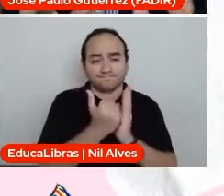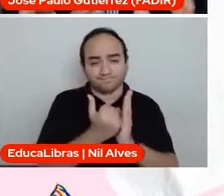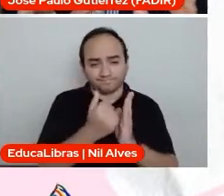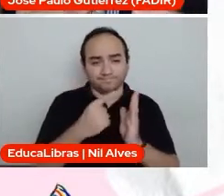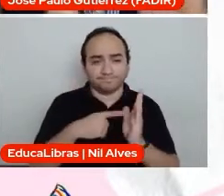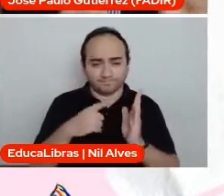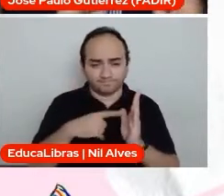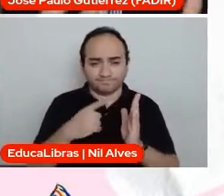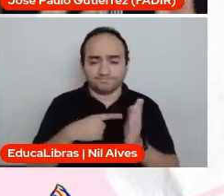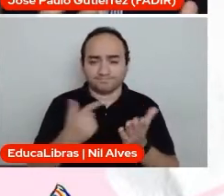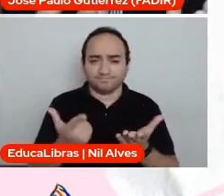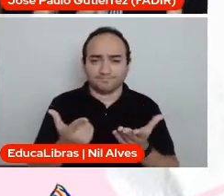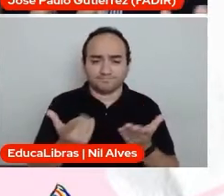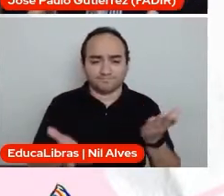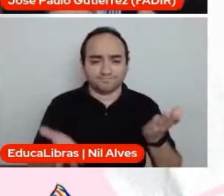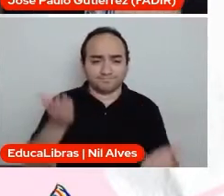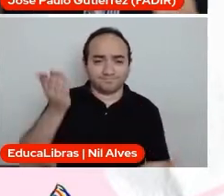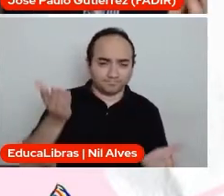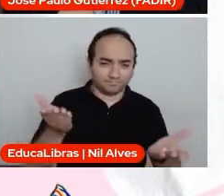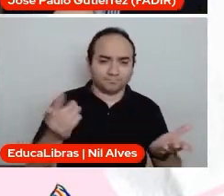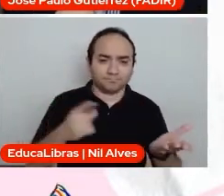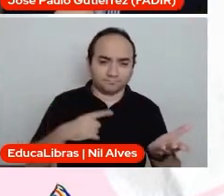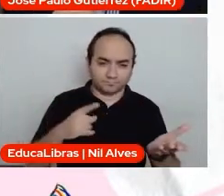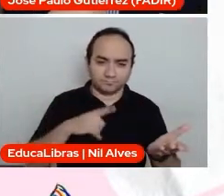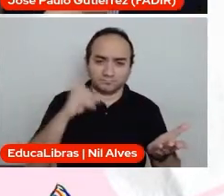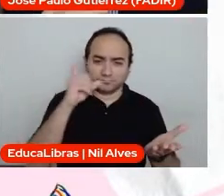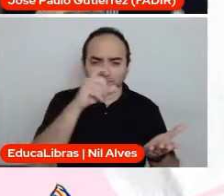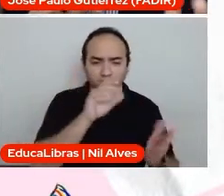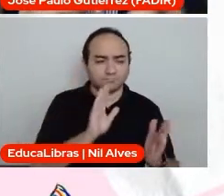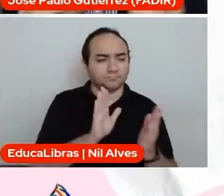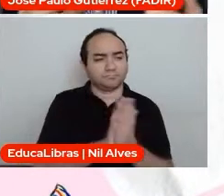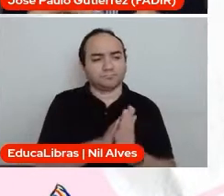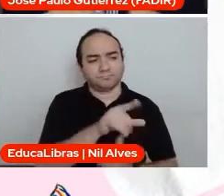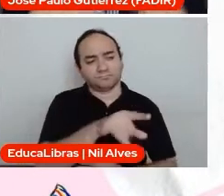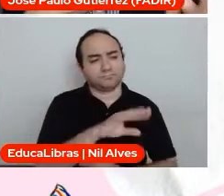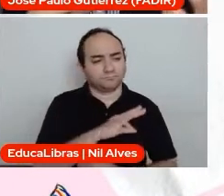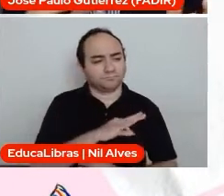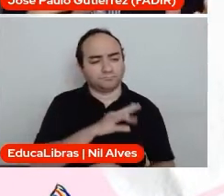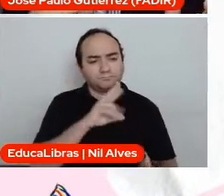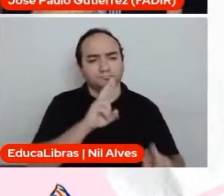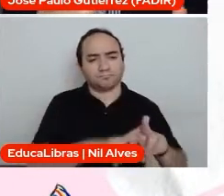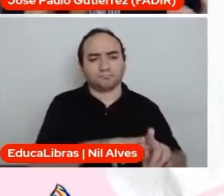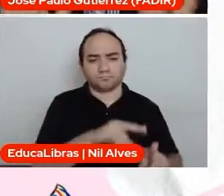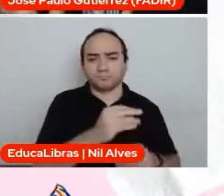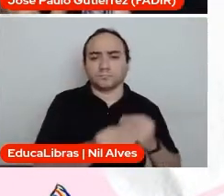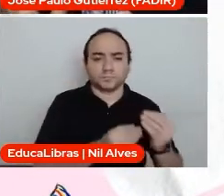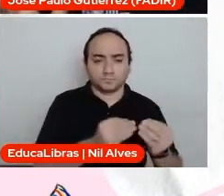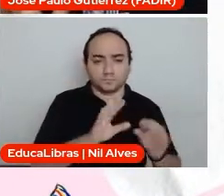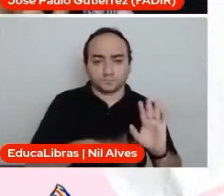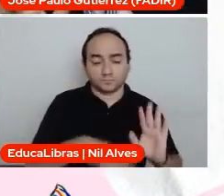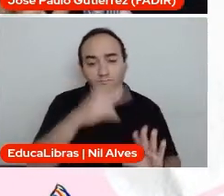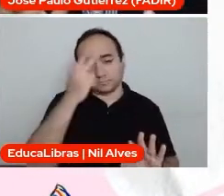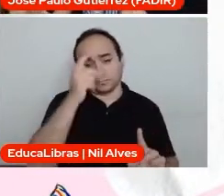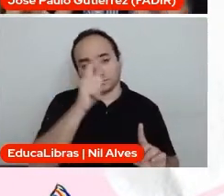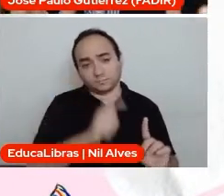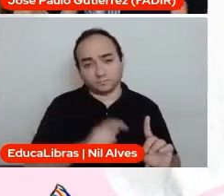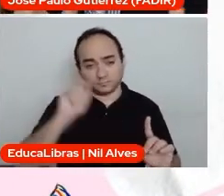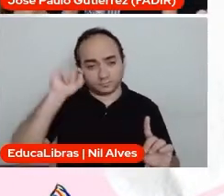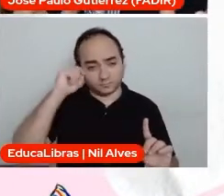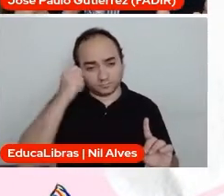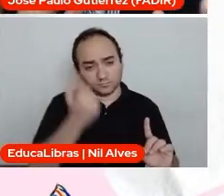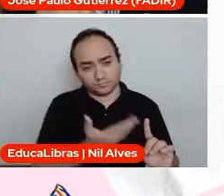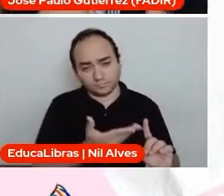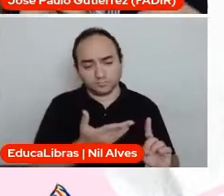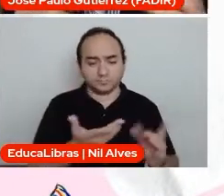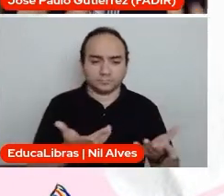alguma situação desproporcional em alguma situação de abordagem, uma situação que ocorra com uma pessoa negra, isso